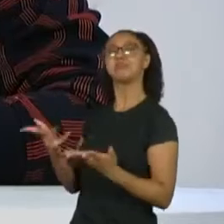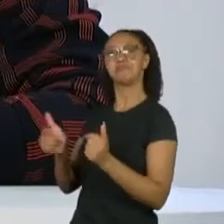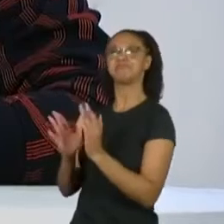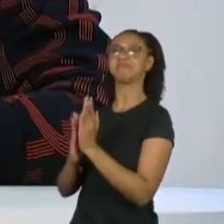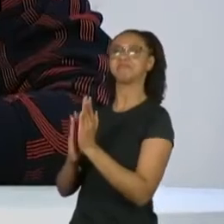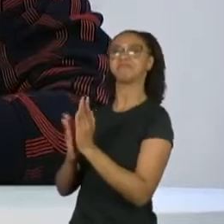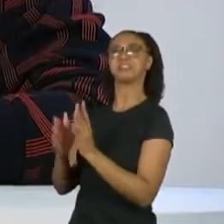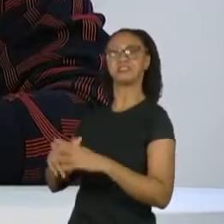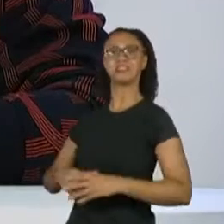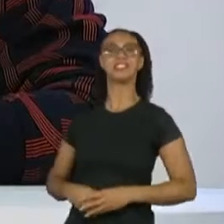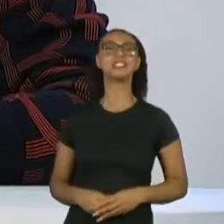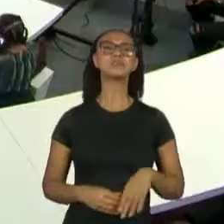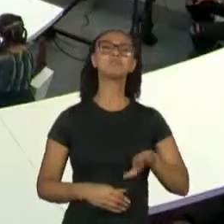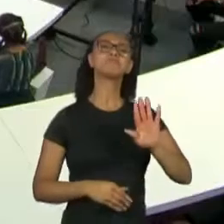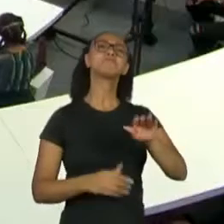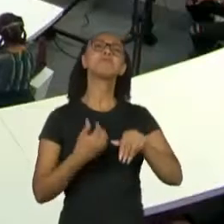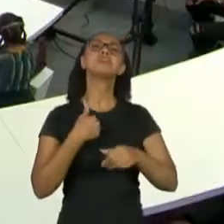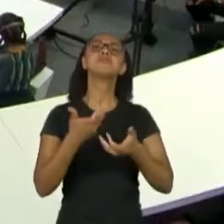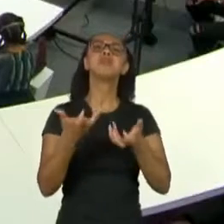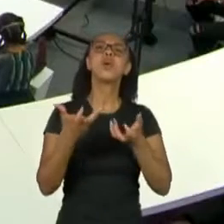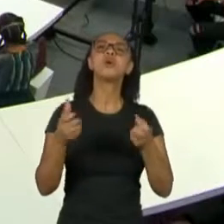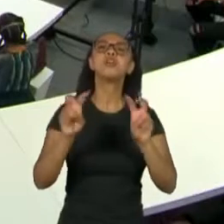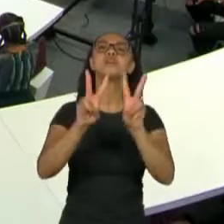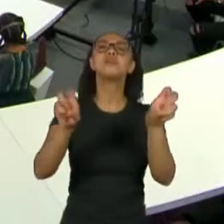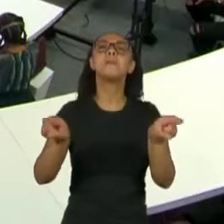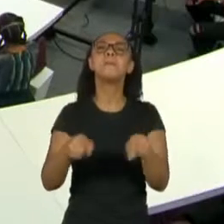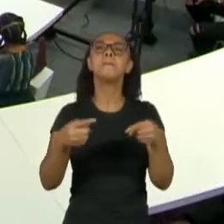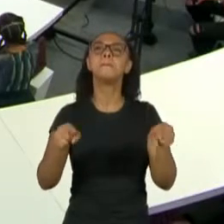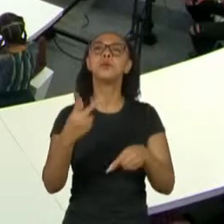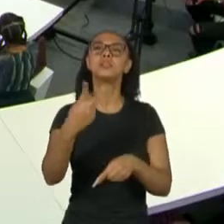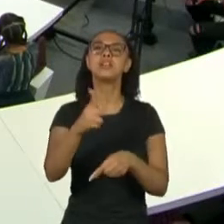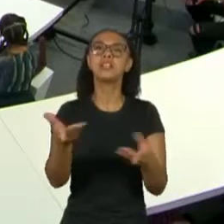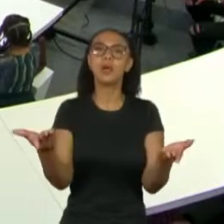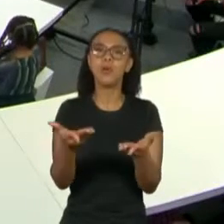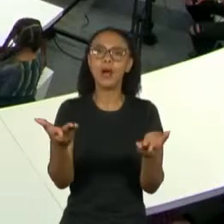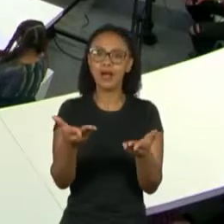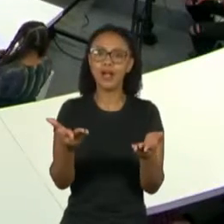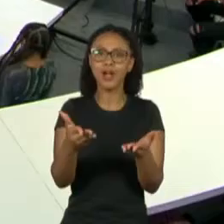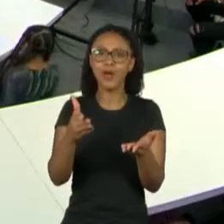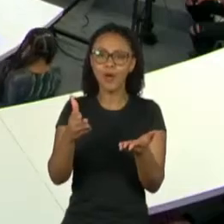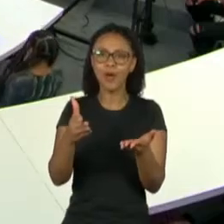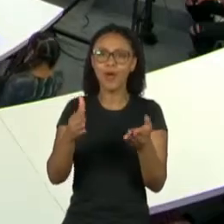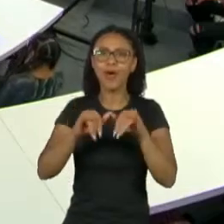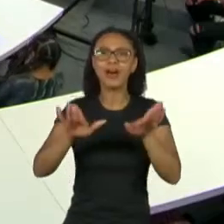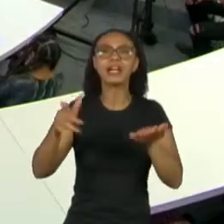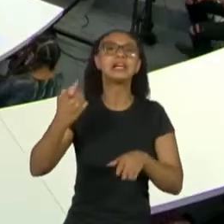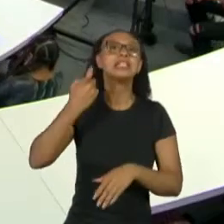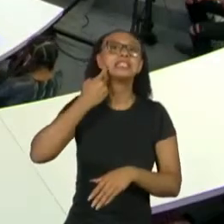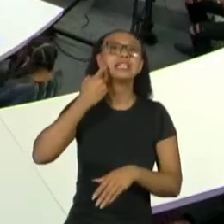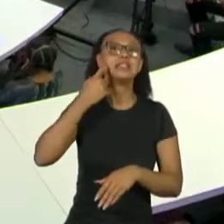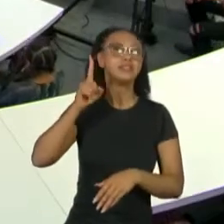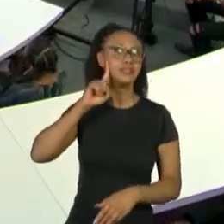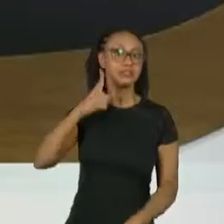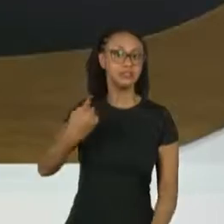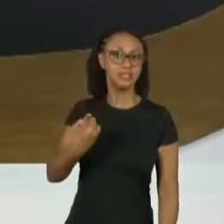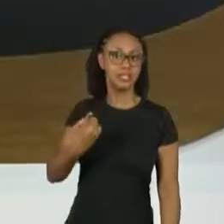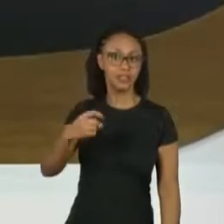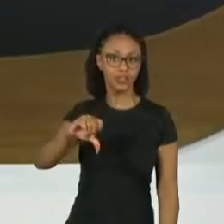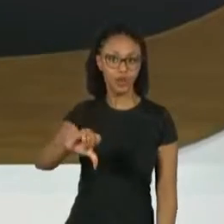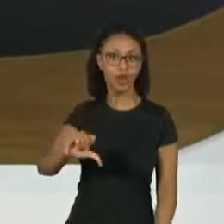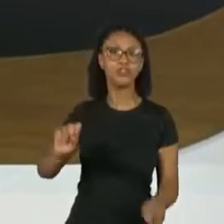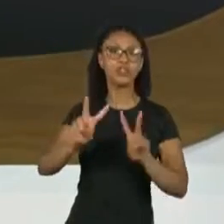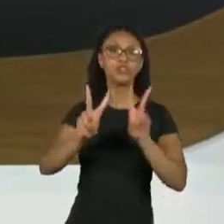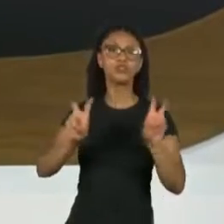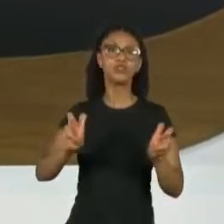parabéns. Eu queria falar um pouquinho dessa música que está sendo lançada, vai ser lançada na sexta-feira, dia 19, a música